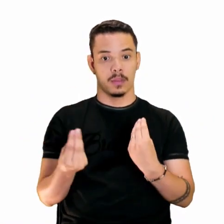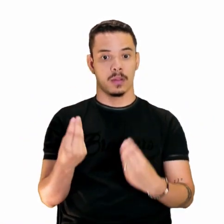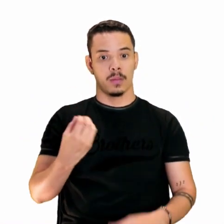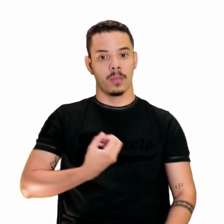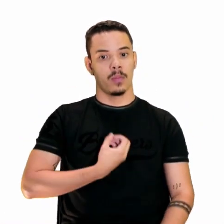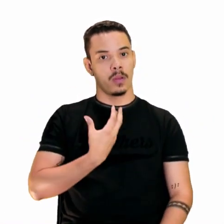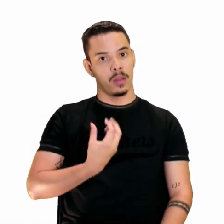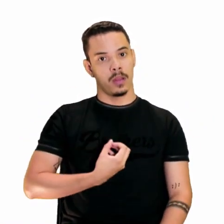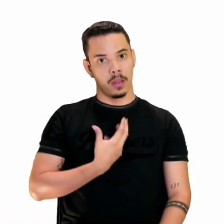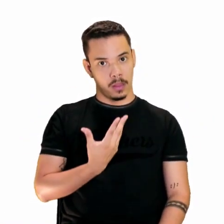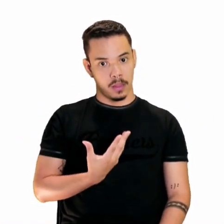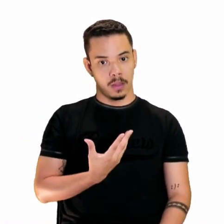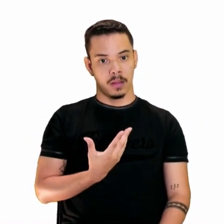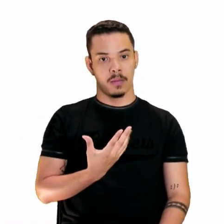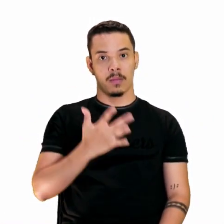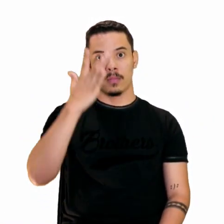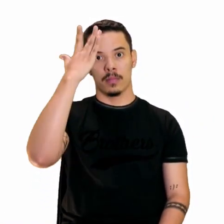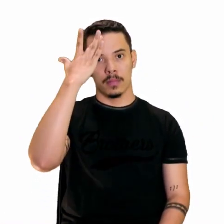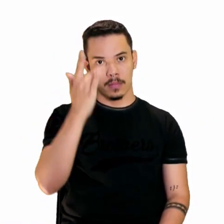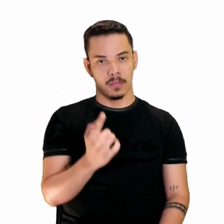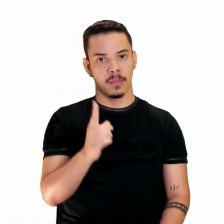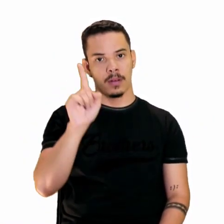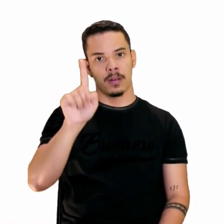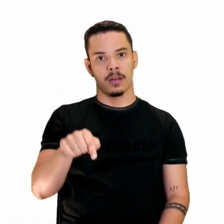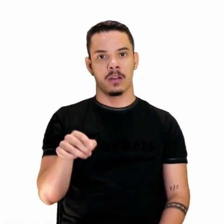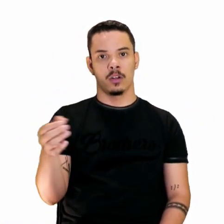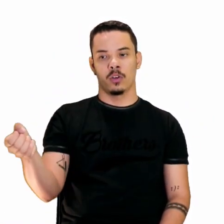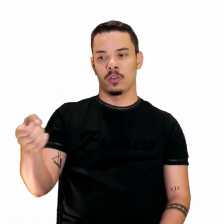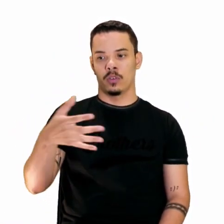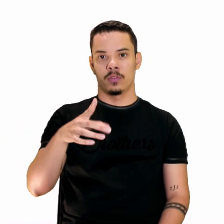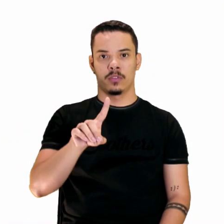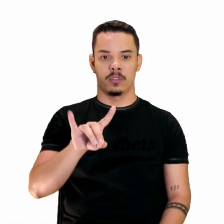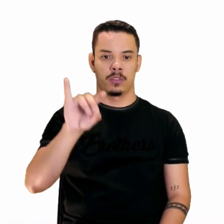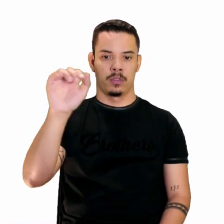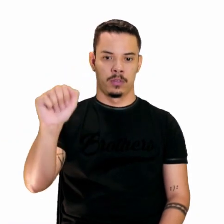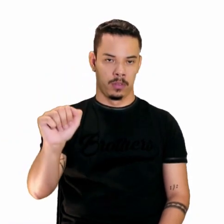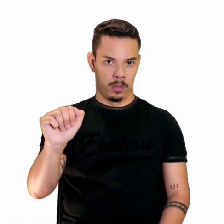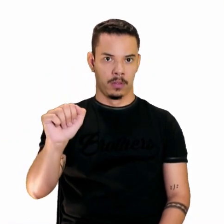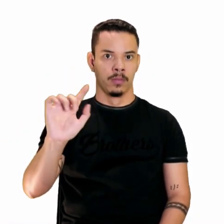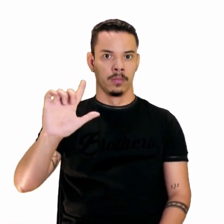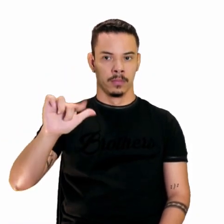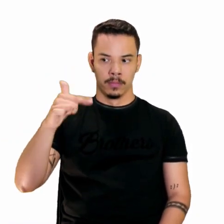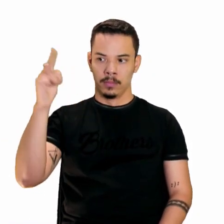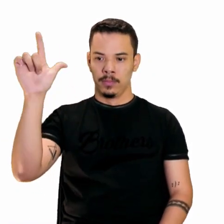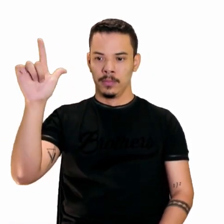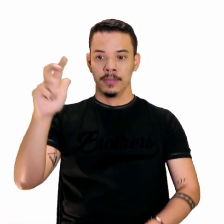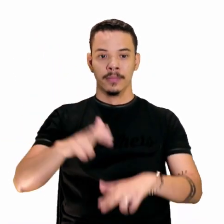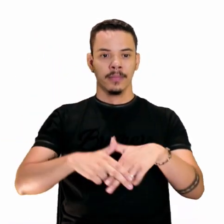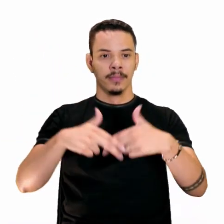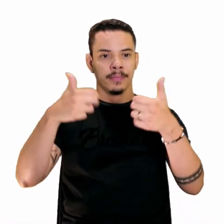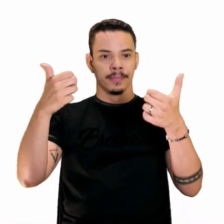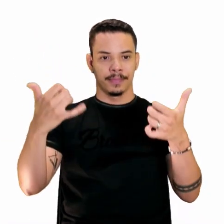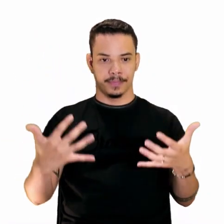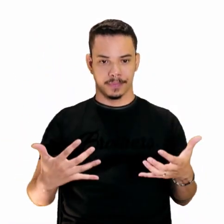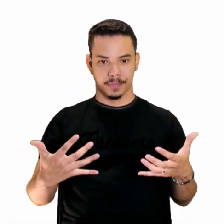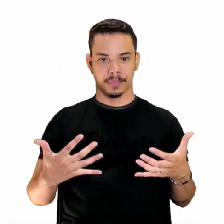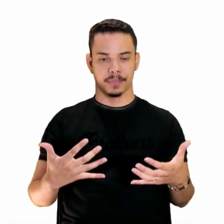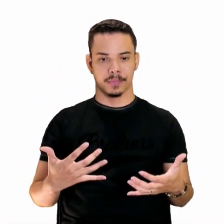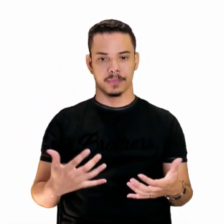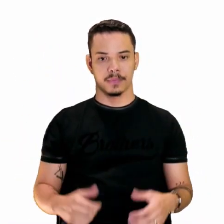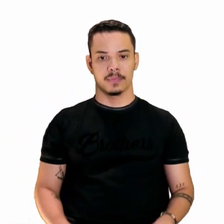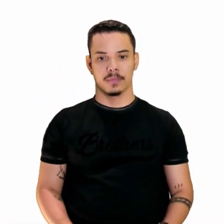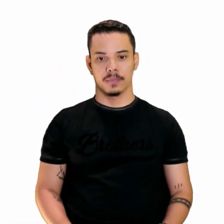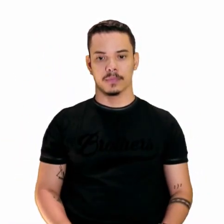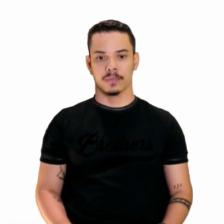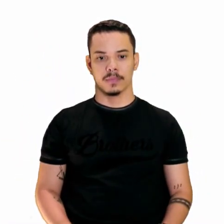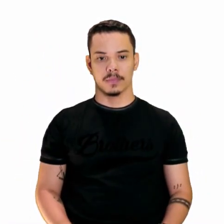poeta? Amanhã é outro dia. Certo? Então, vejam só. Amanhã